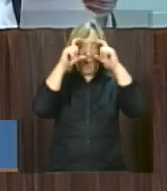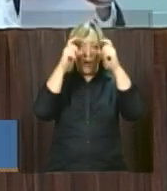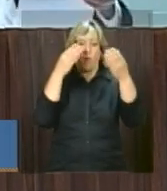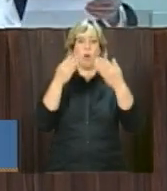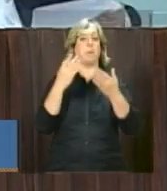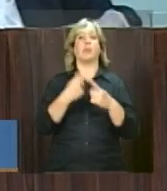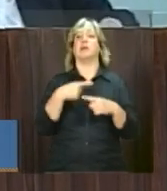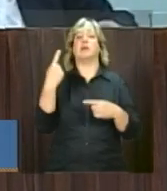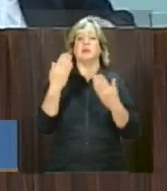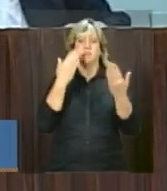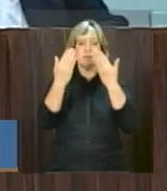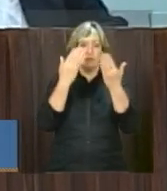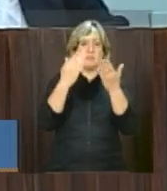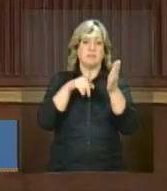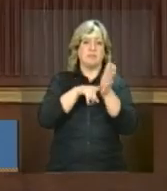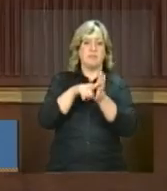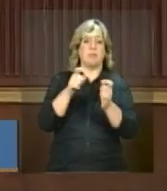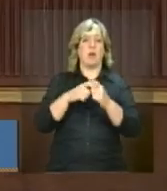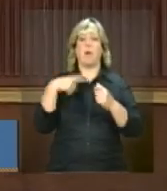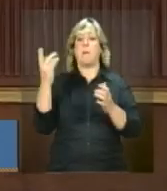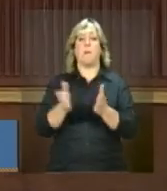exames os pobres têm acesso.